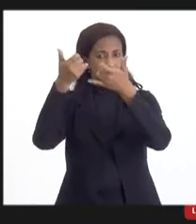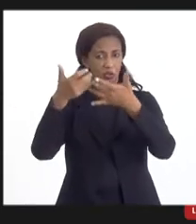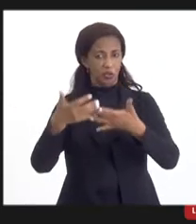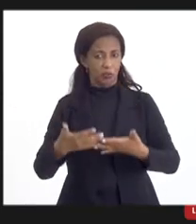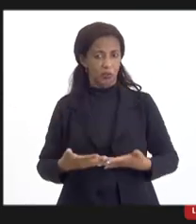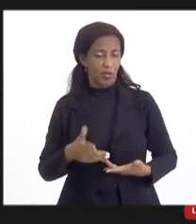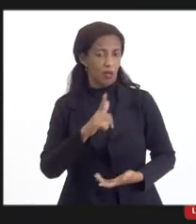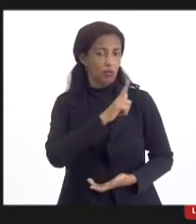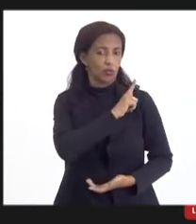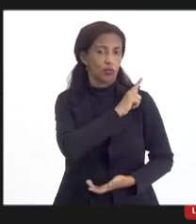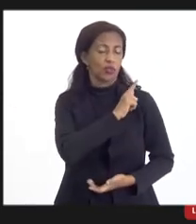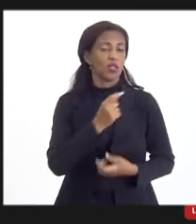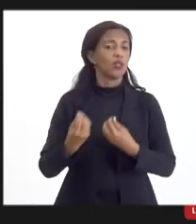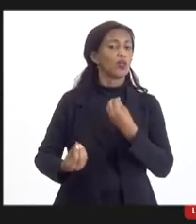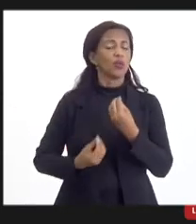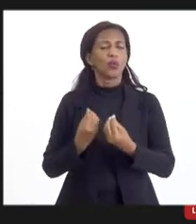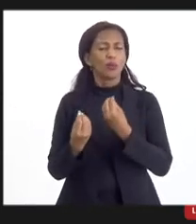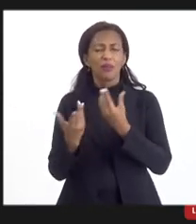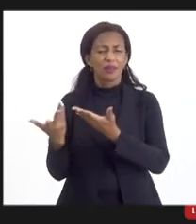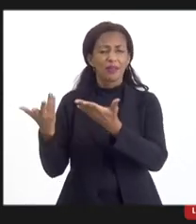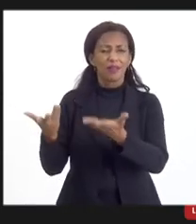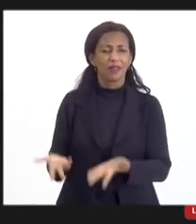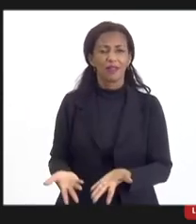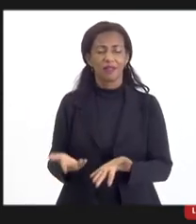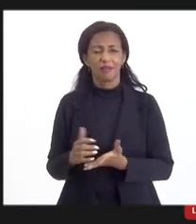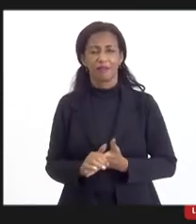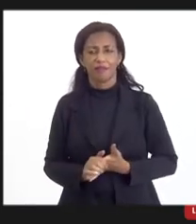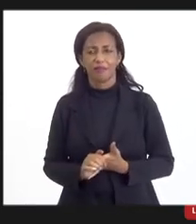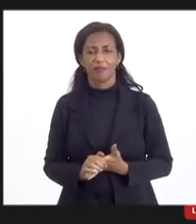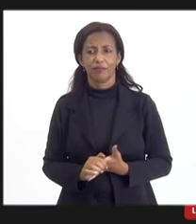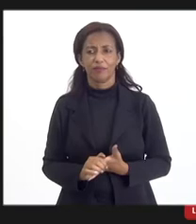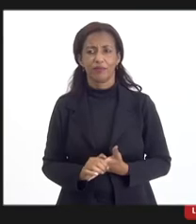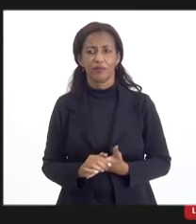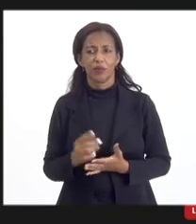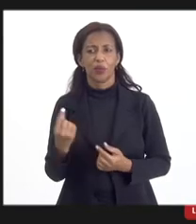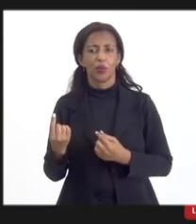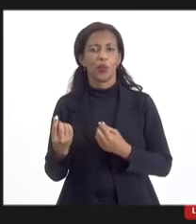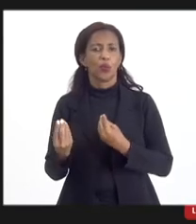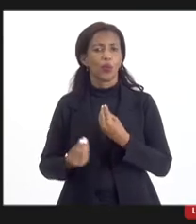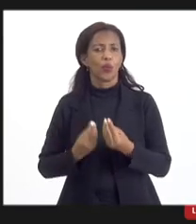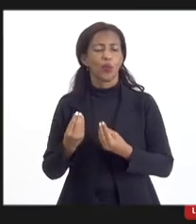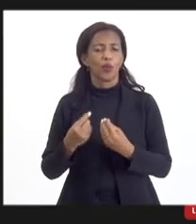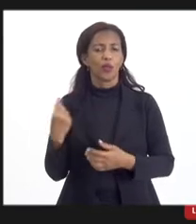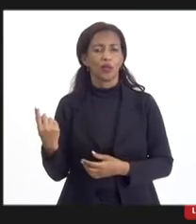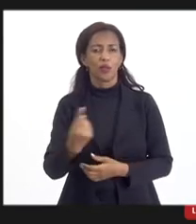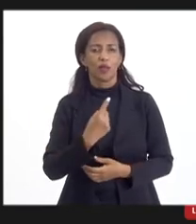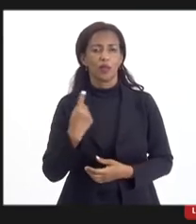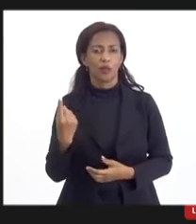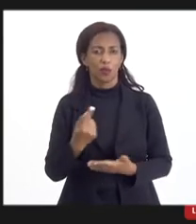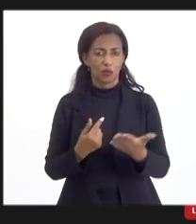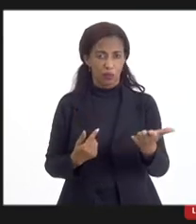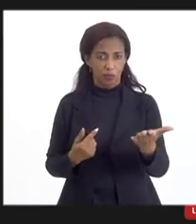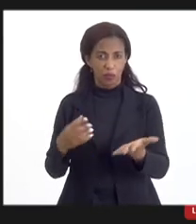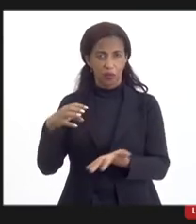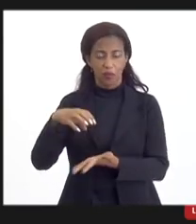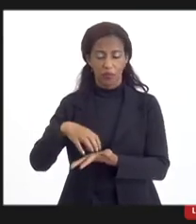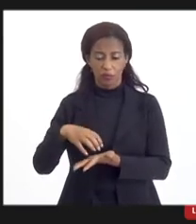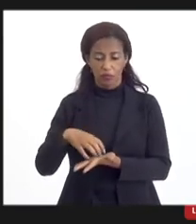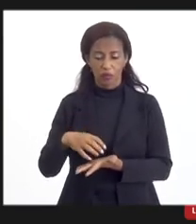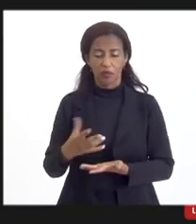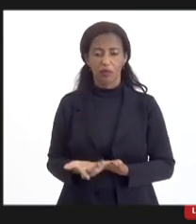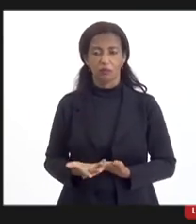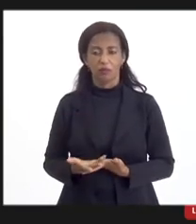gerente, o que eles querem dizer exatamente com isso, por que o senhor que é do setor não